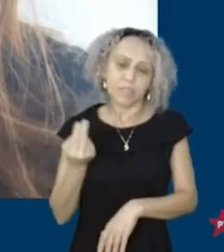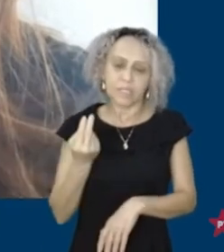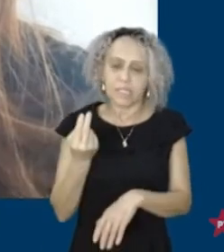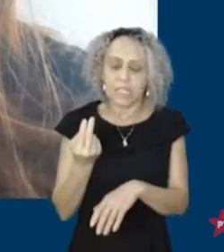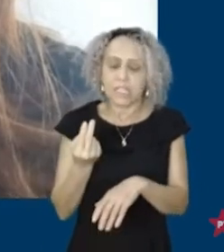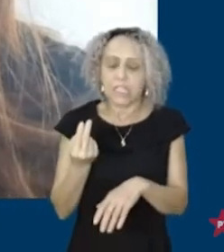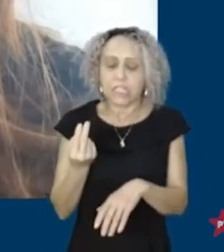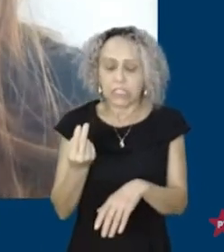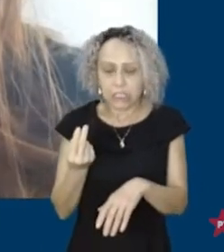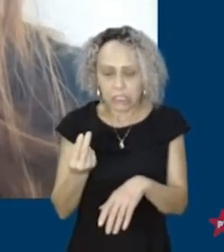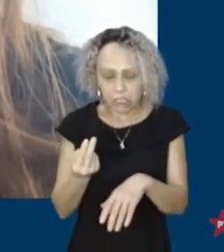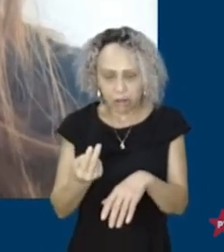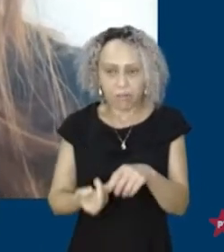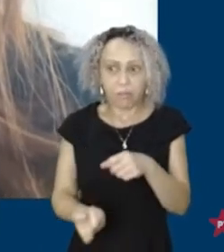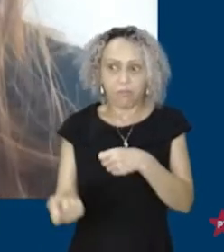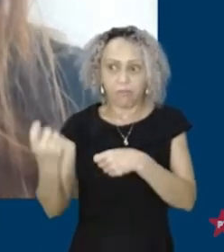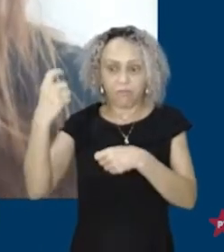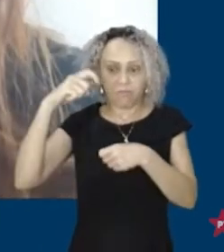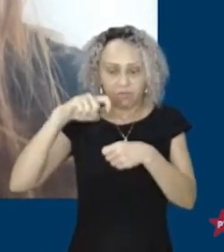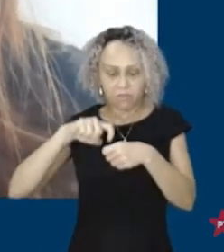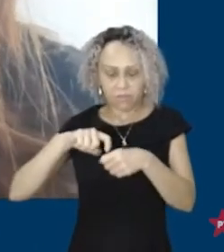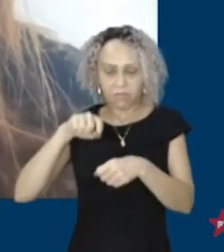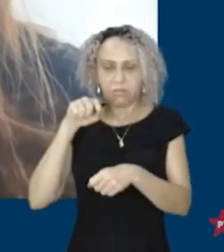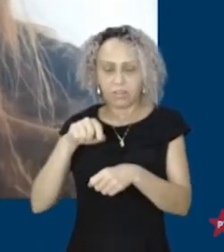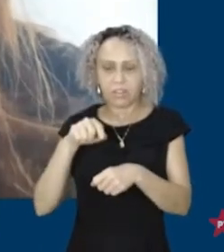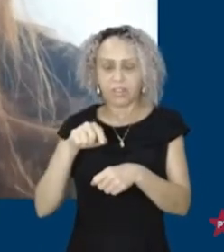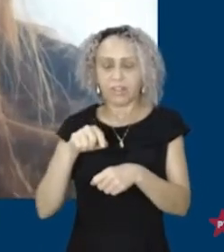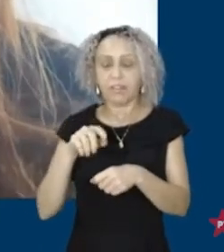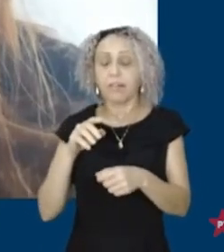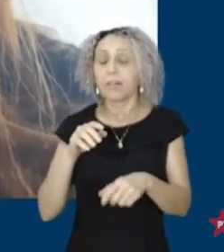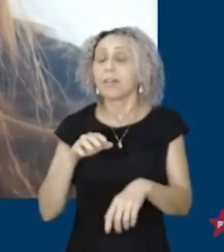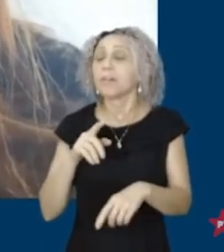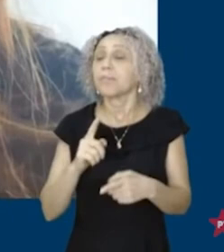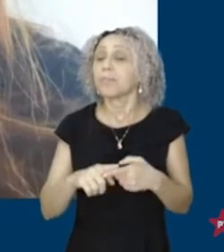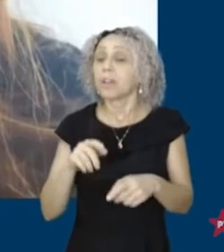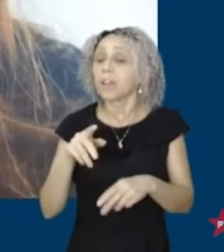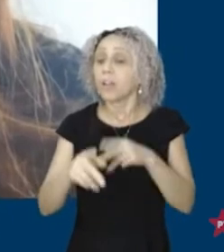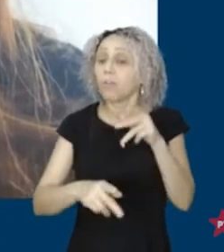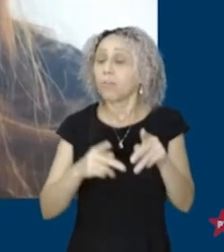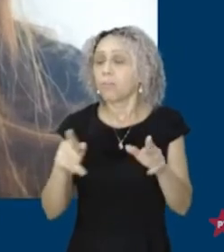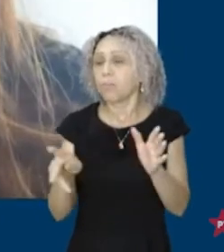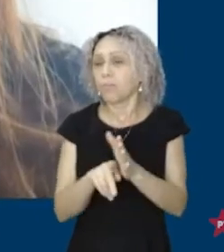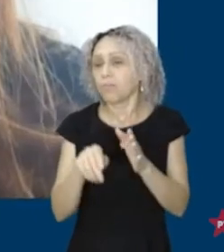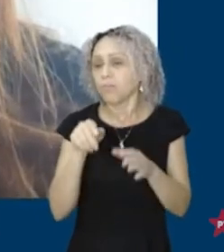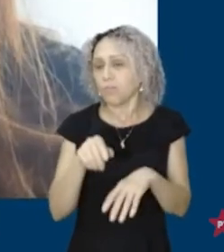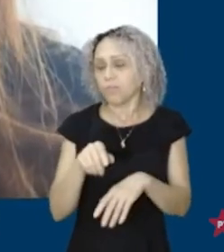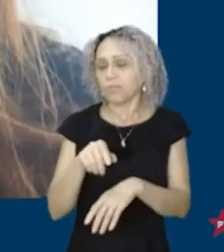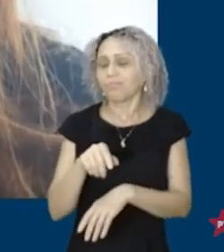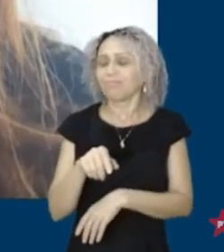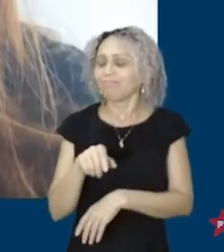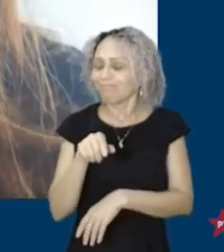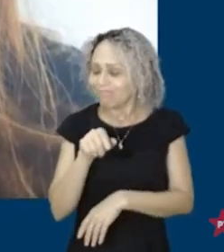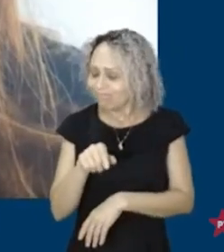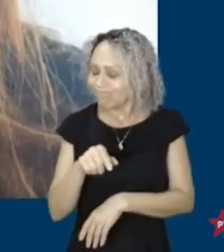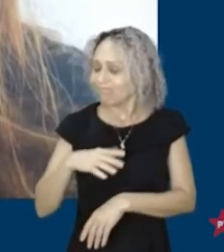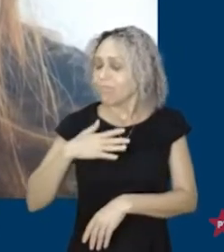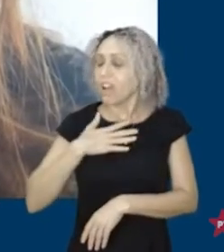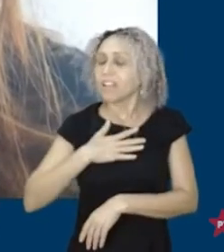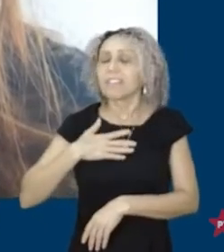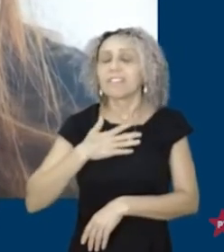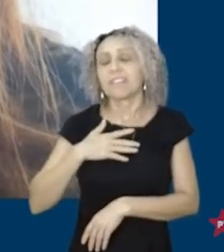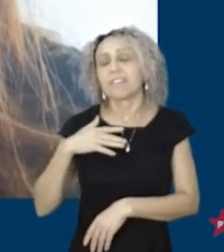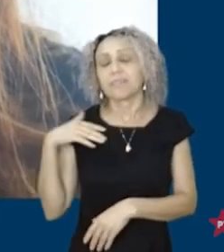que sempre gostou tanto do PT, os melhores programas, que é o que nós sabemos fazer pro povo